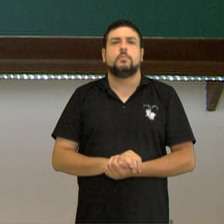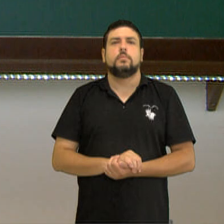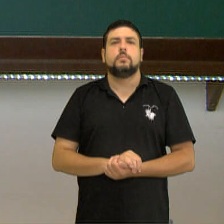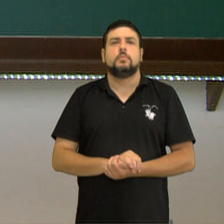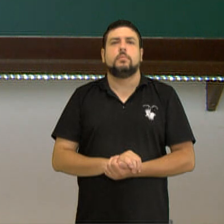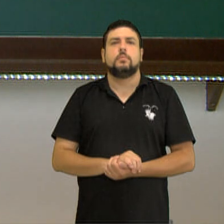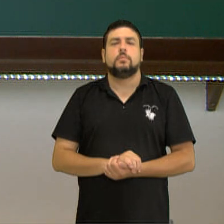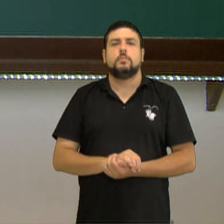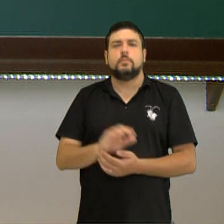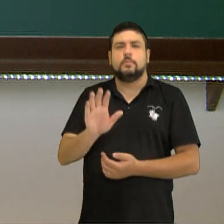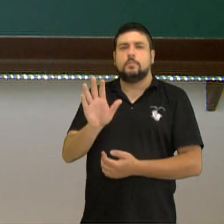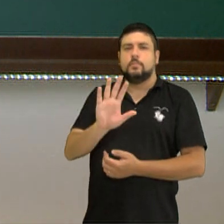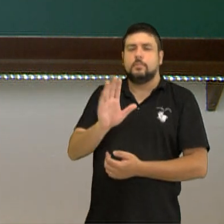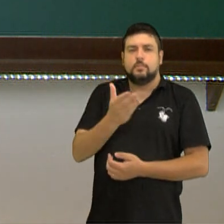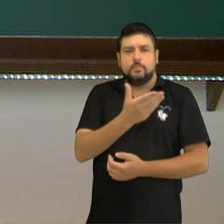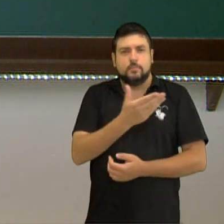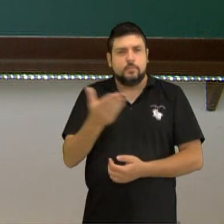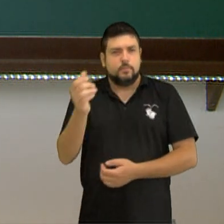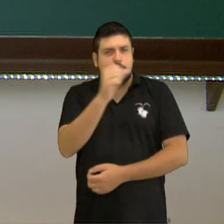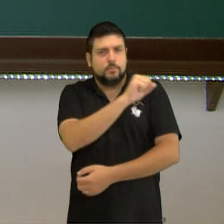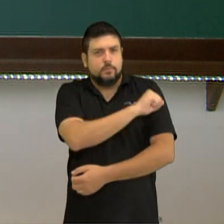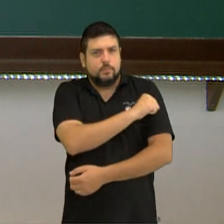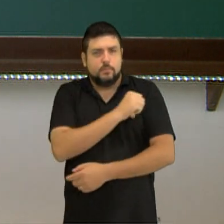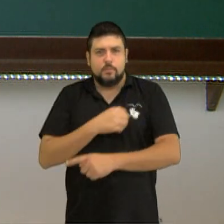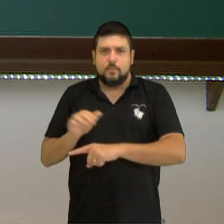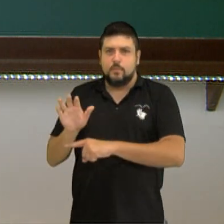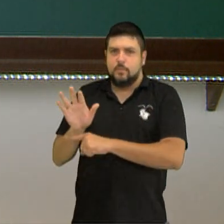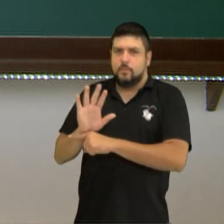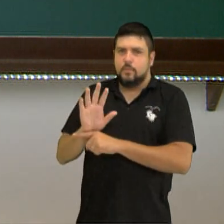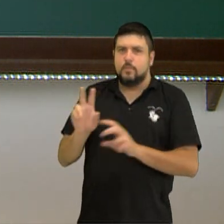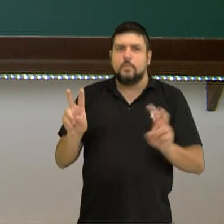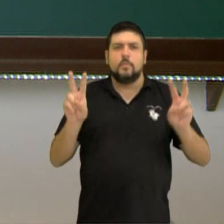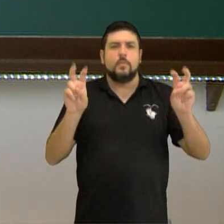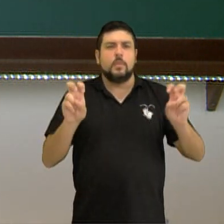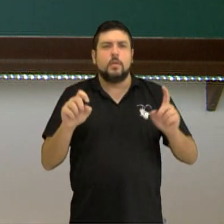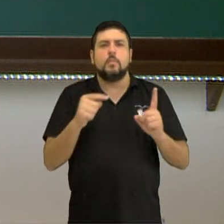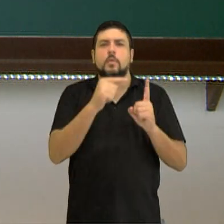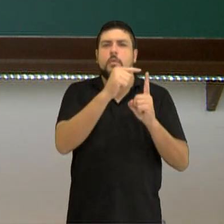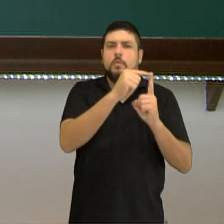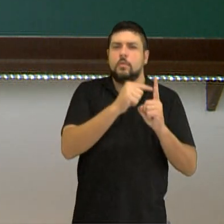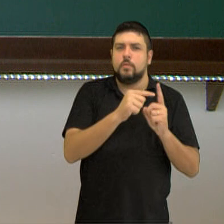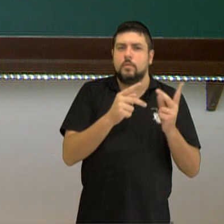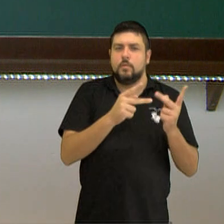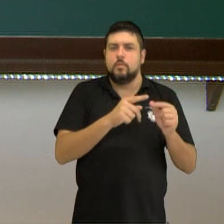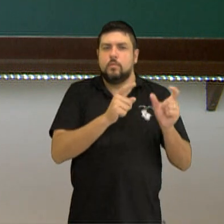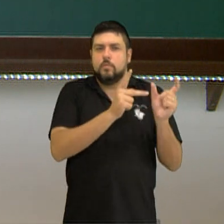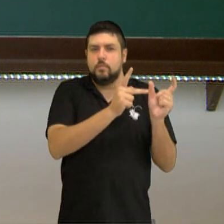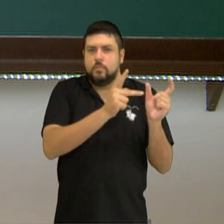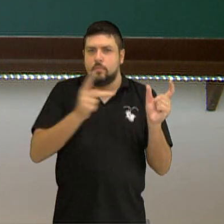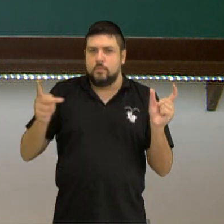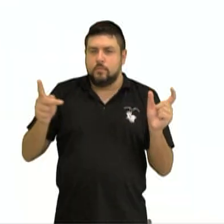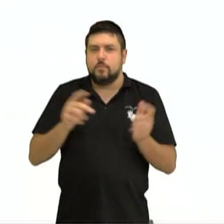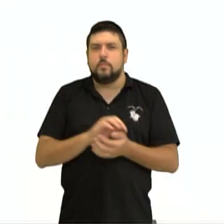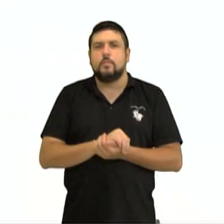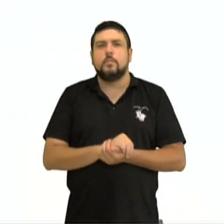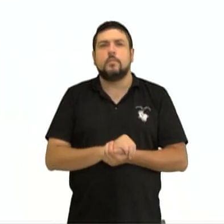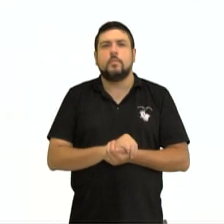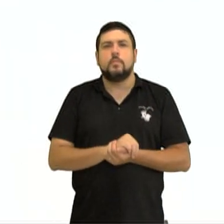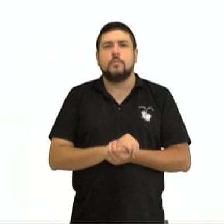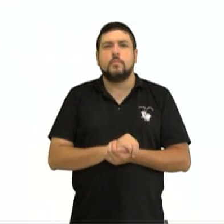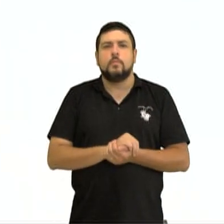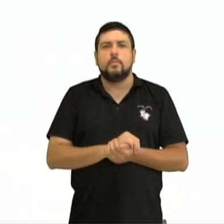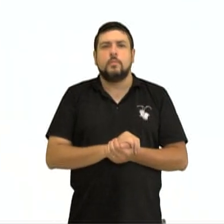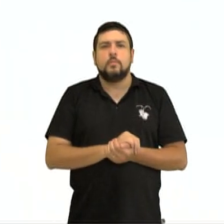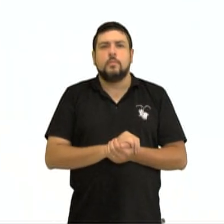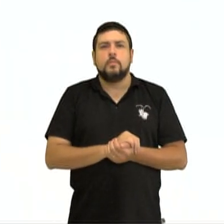Olá, estudantes do oitavo ano! Nesse vídeo nós vamos falar sobre os tipos de predicado. Os tipos de predicado